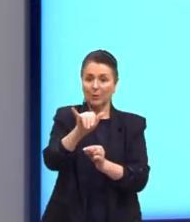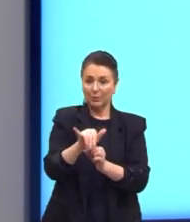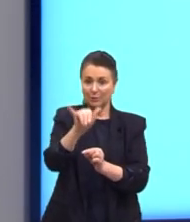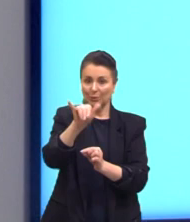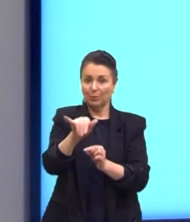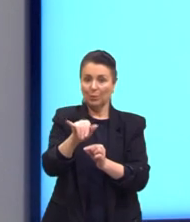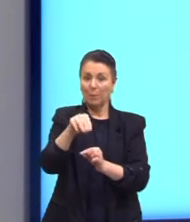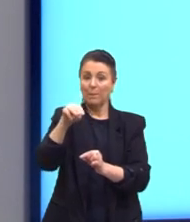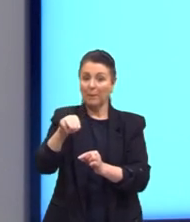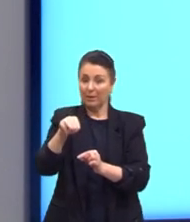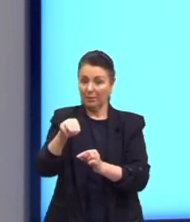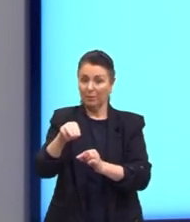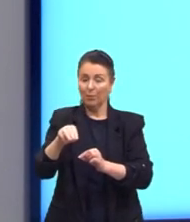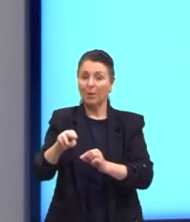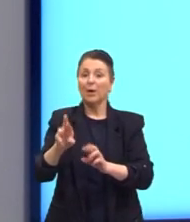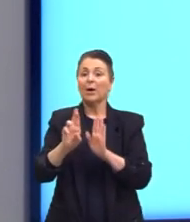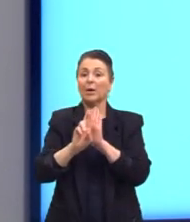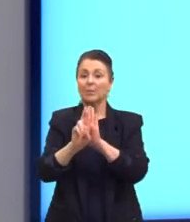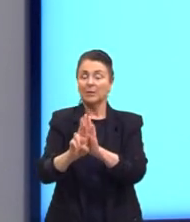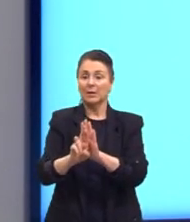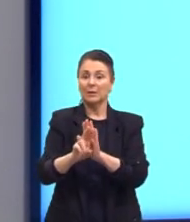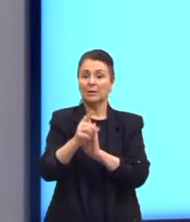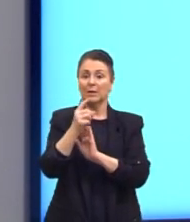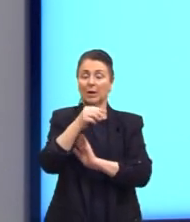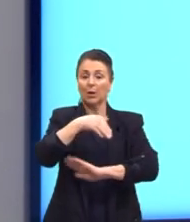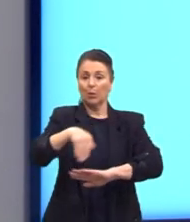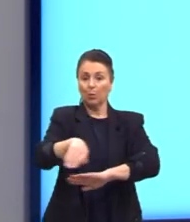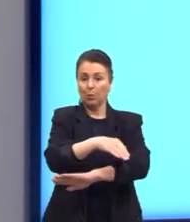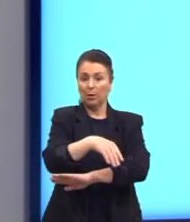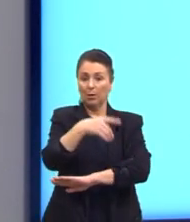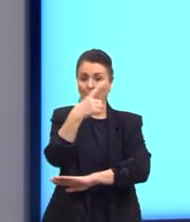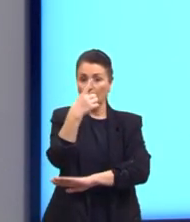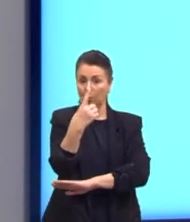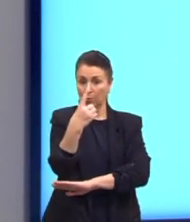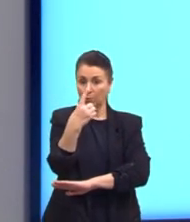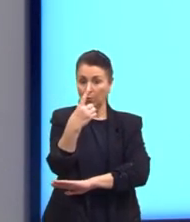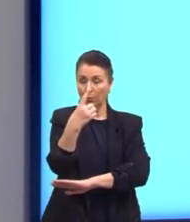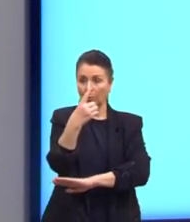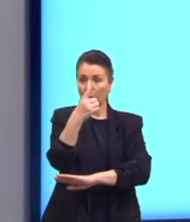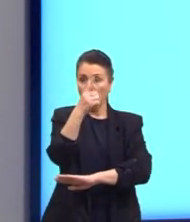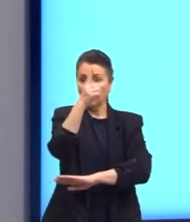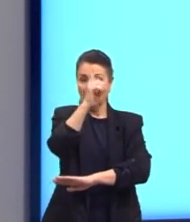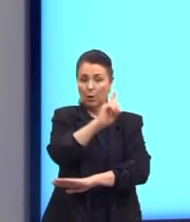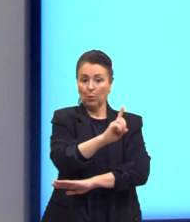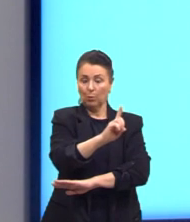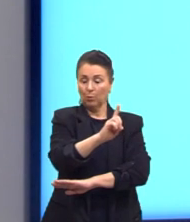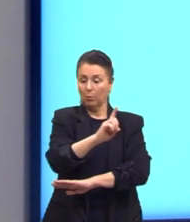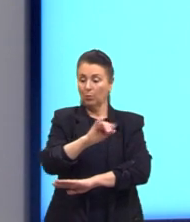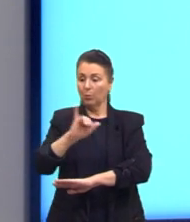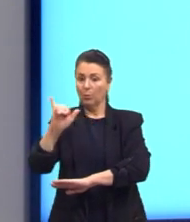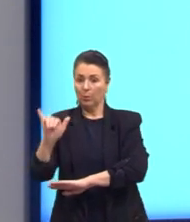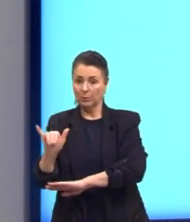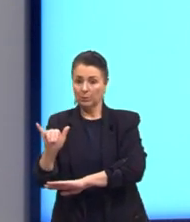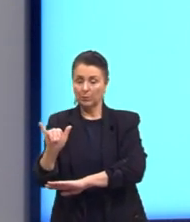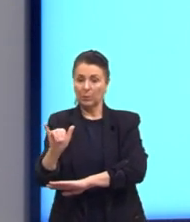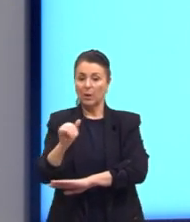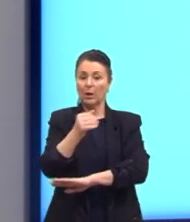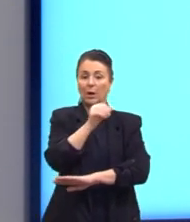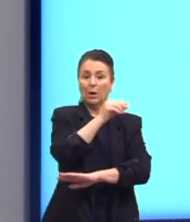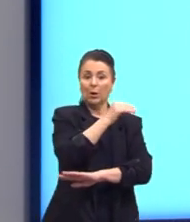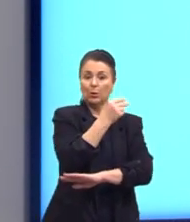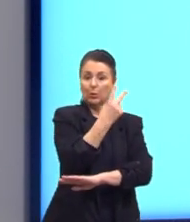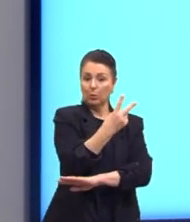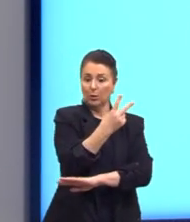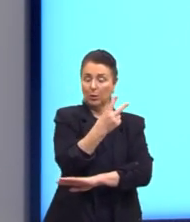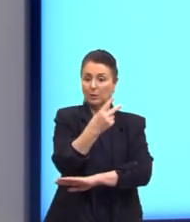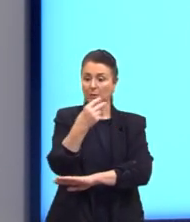Representando as ruas. Então, a Rua 1, que coincide com o eixo Y, e à direita dele, nós temos a Rua 2 e